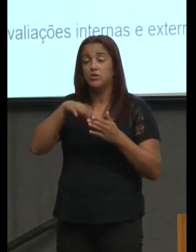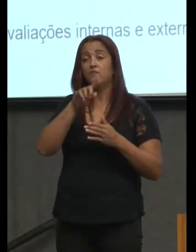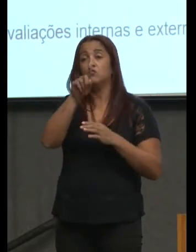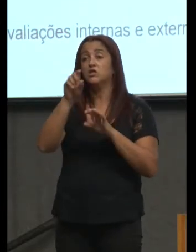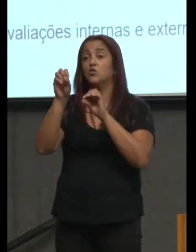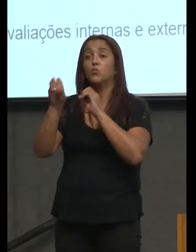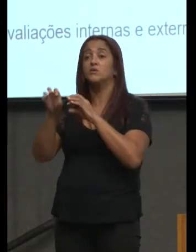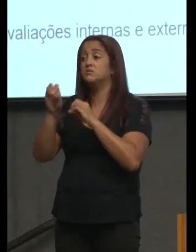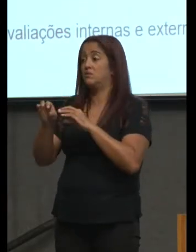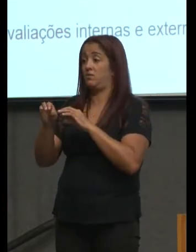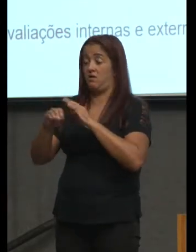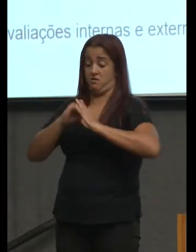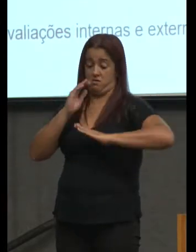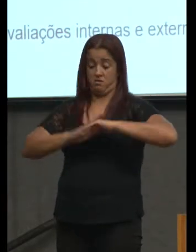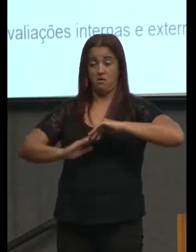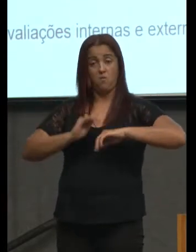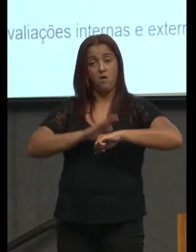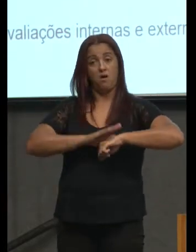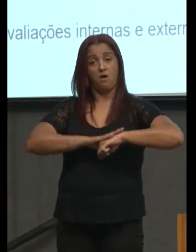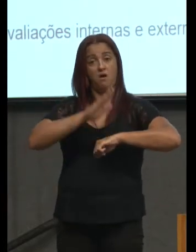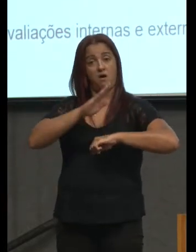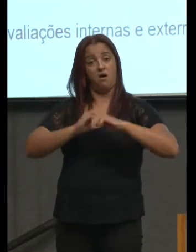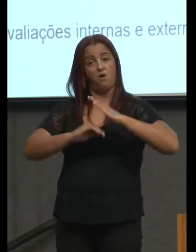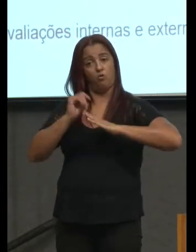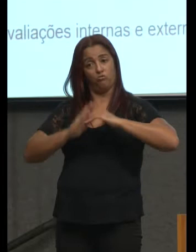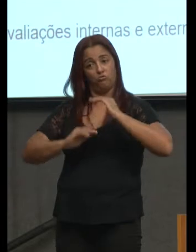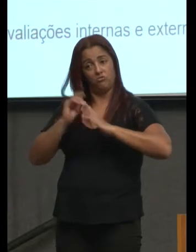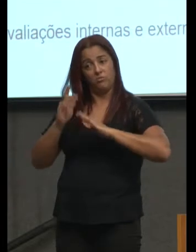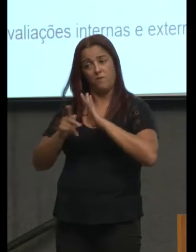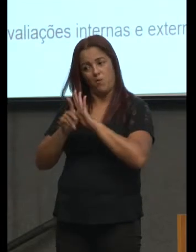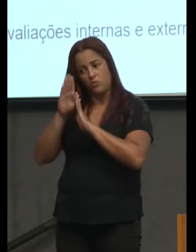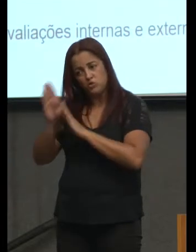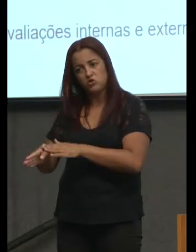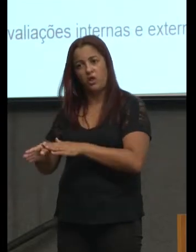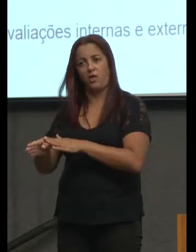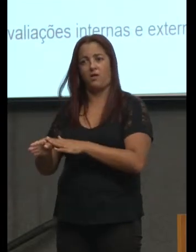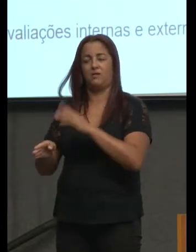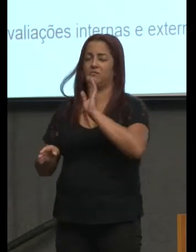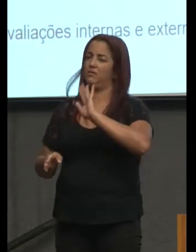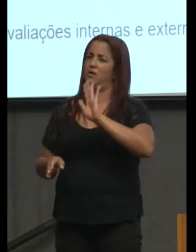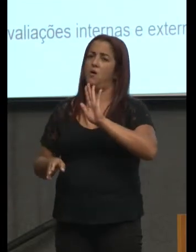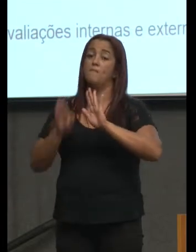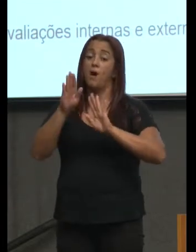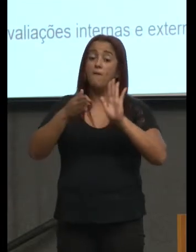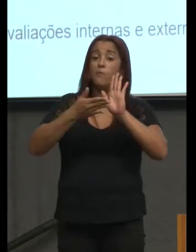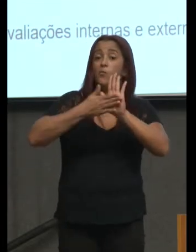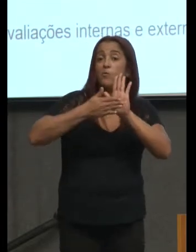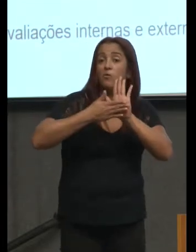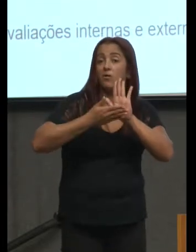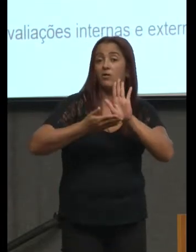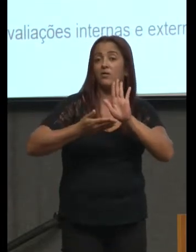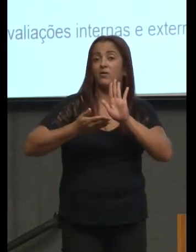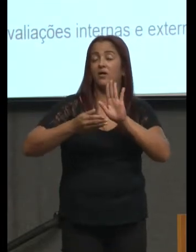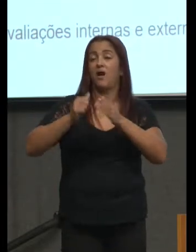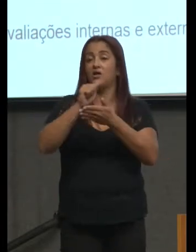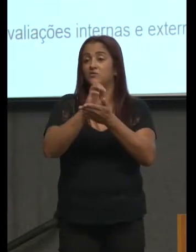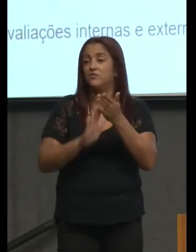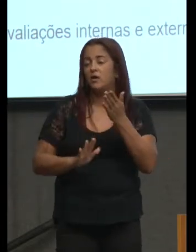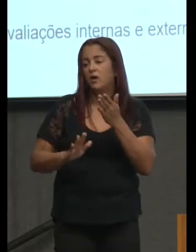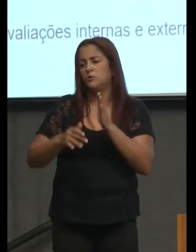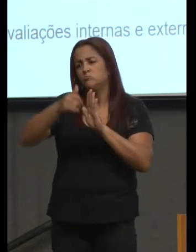nesse sentido direto mas você propõe atividades você analisa circunstâncias você